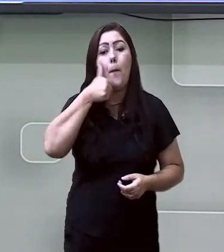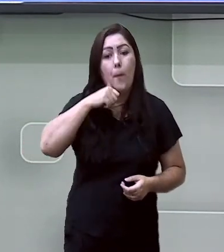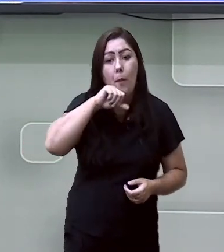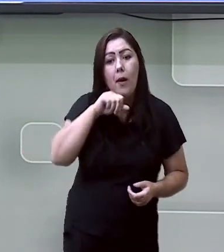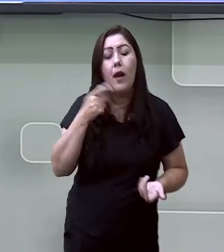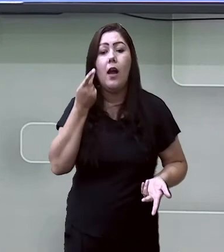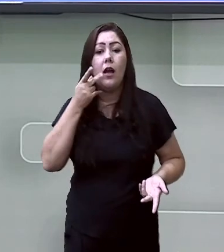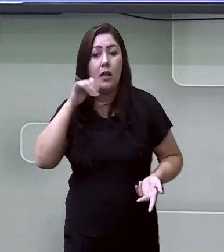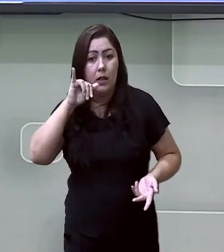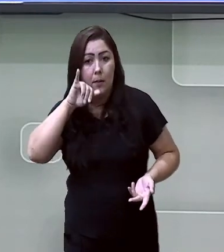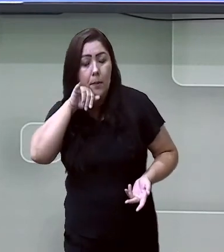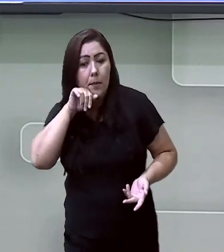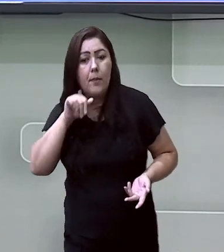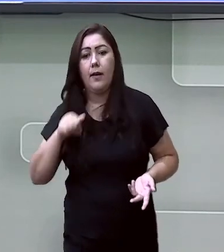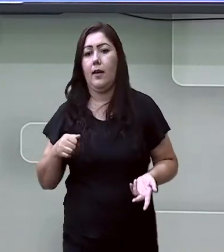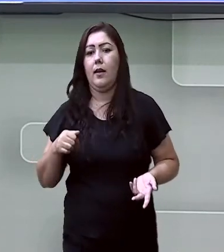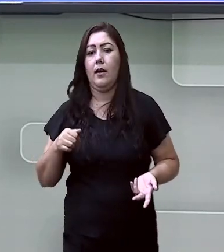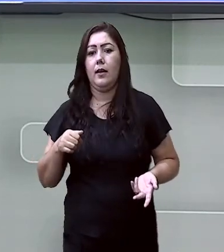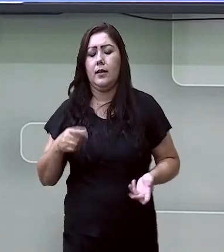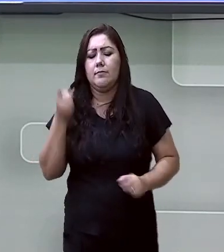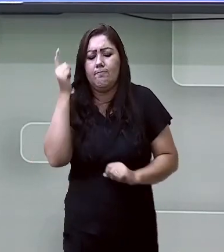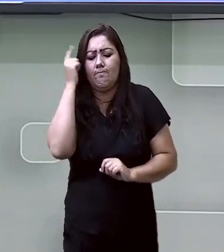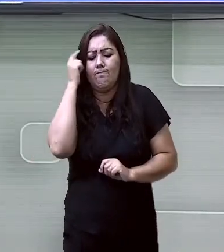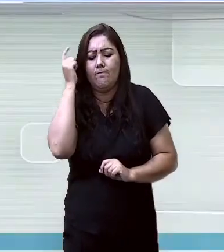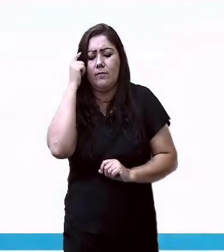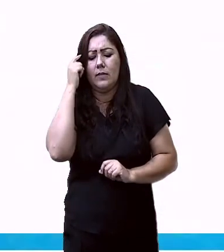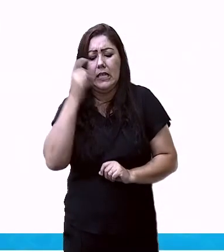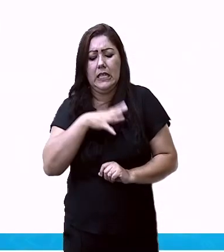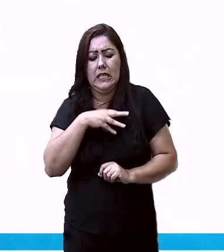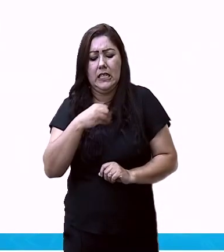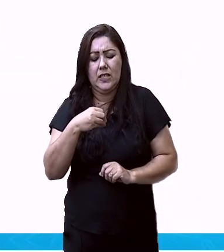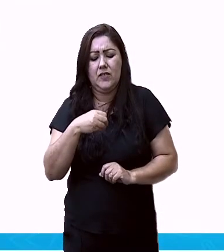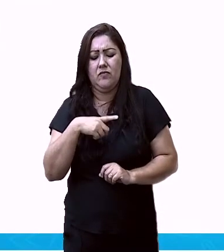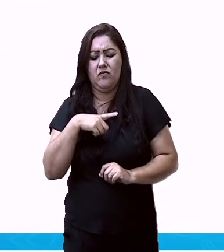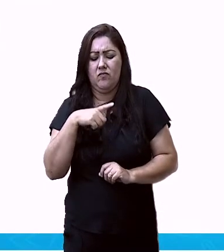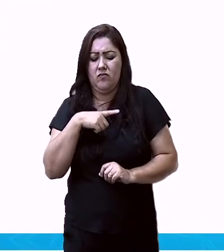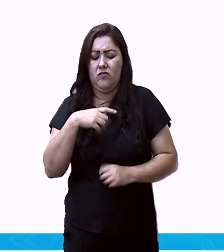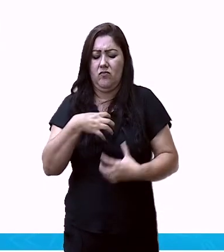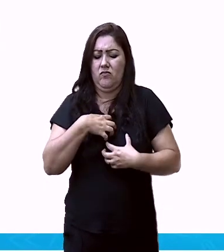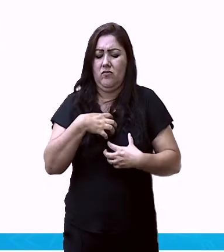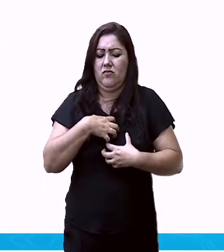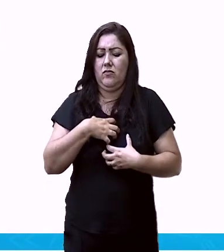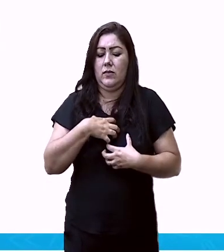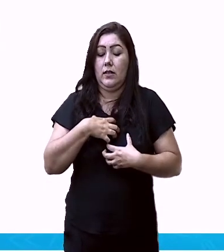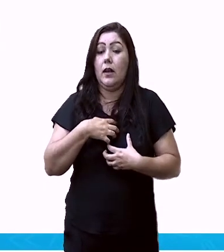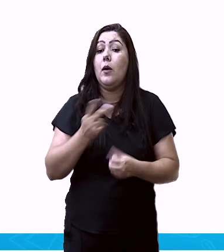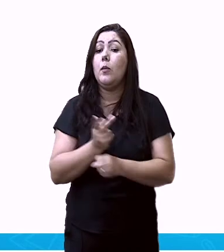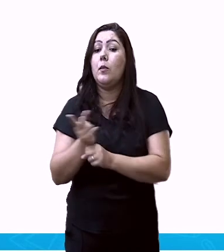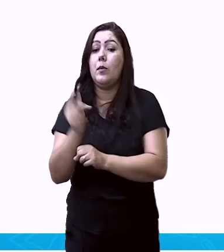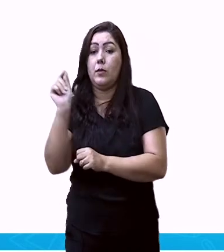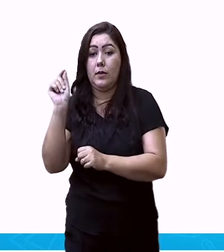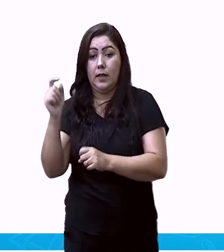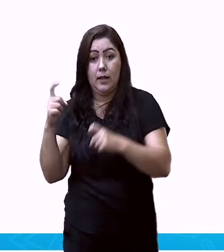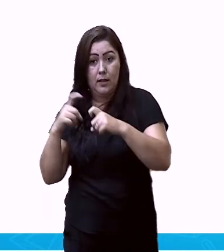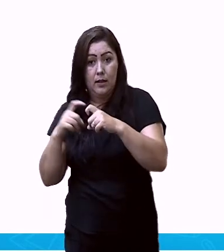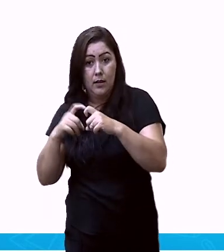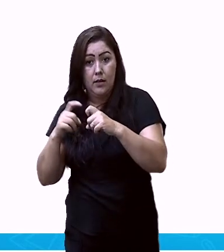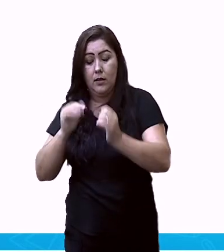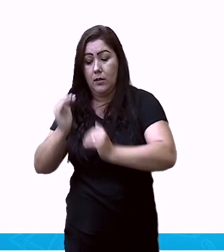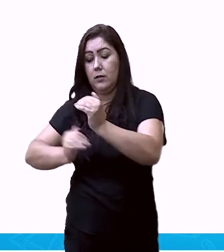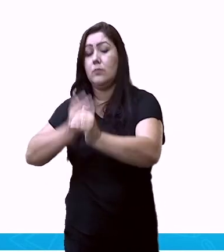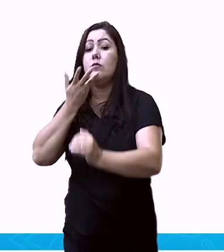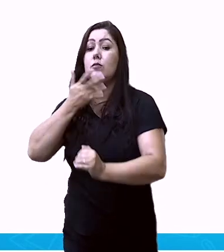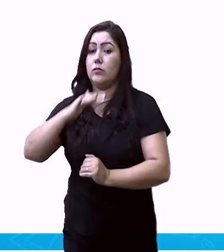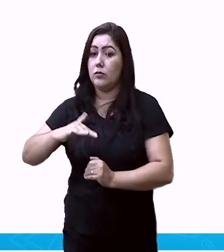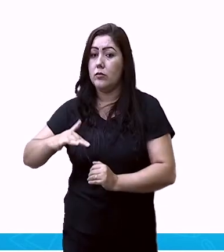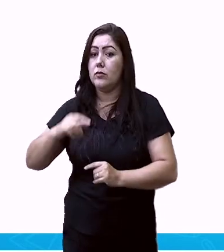incomodado com alguns destes sinais, não perca tempo. Procure um especialista em desenvolvimento infantil para